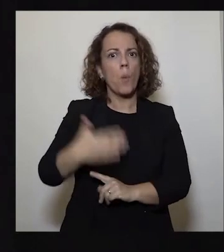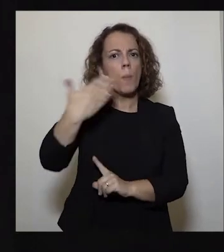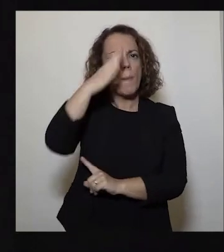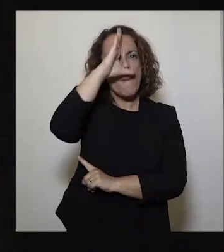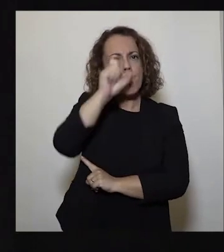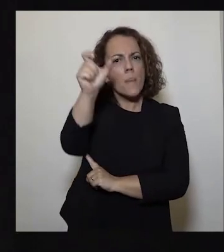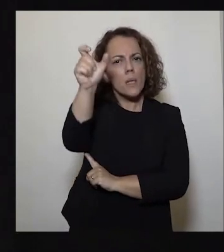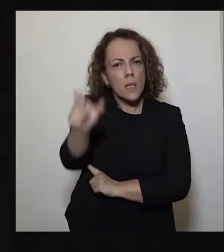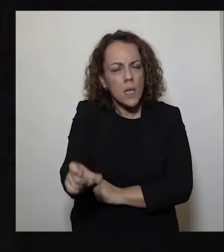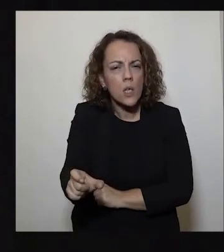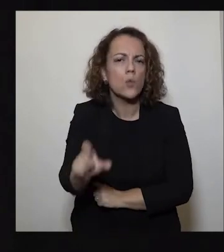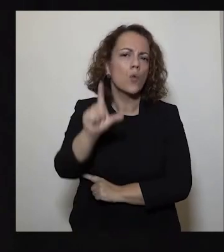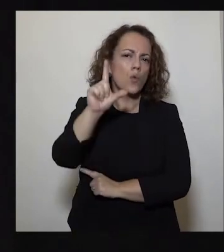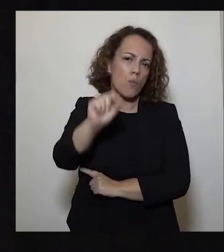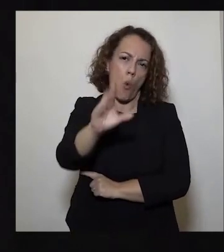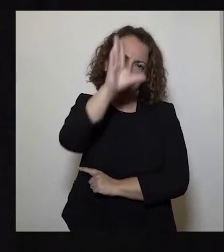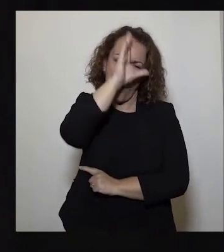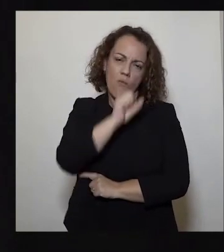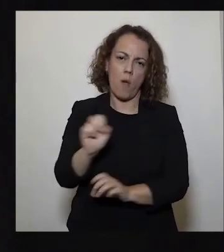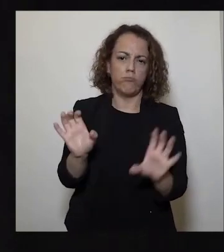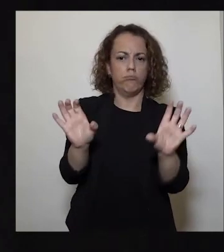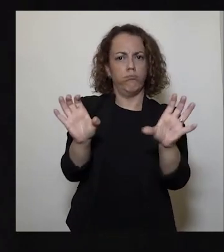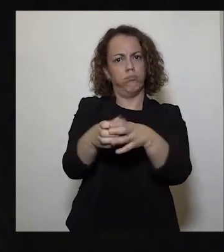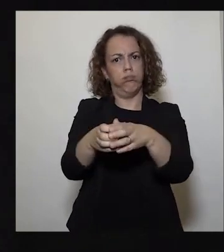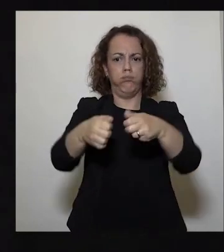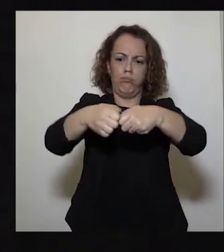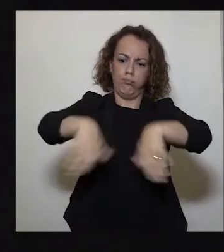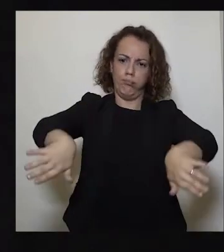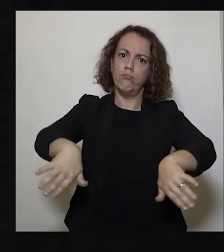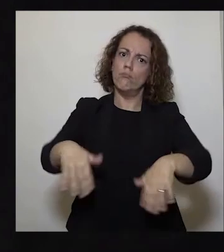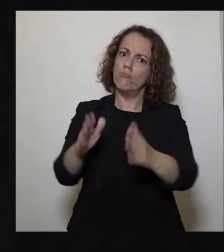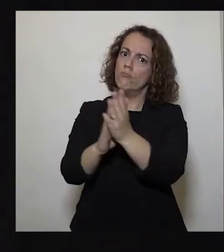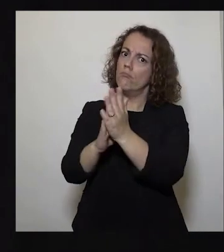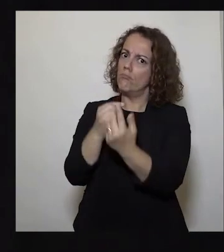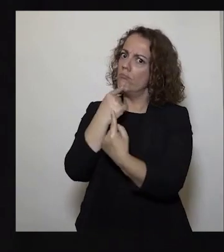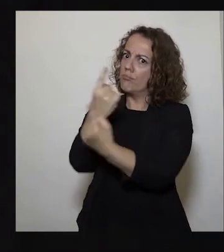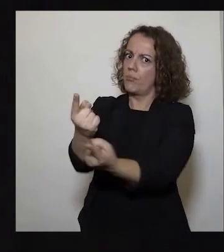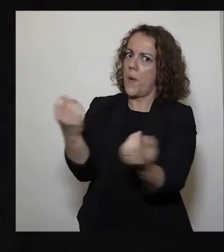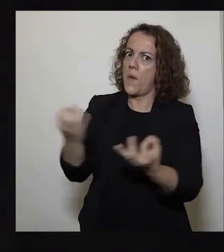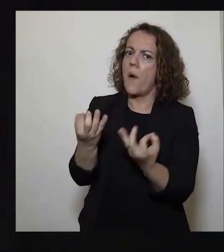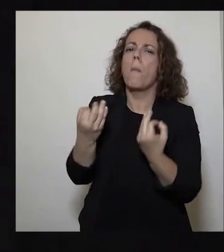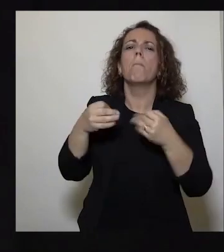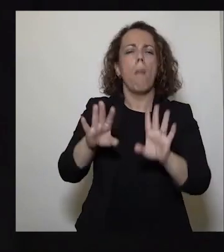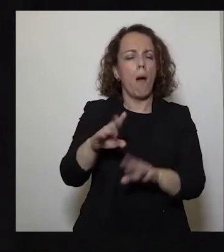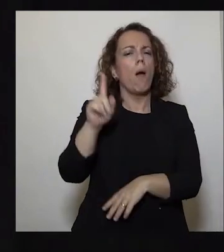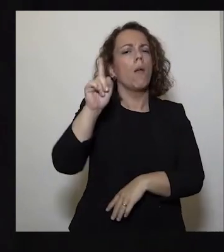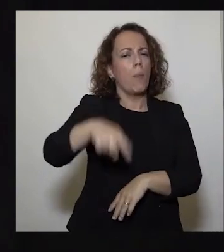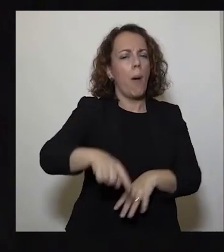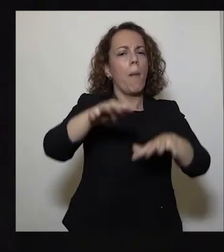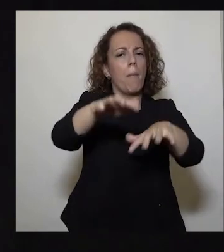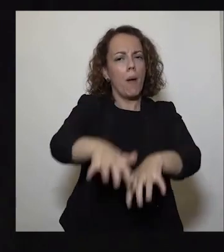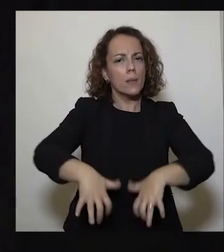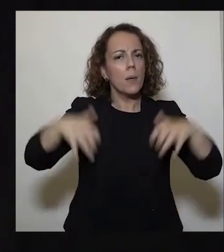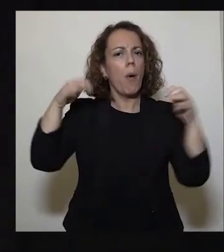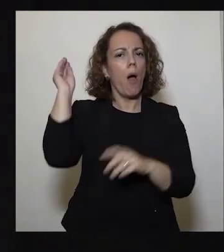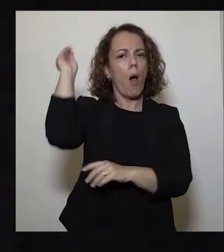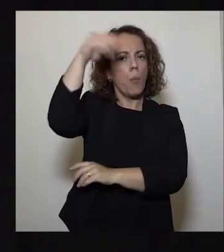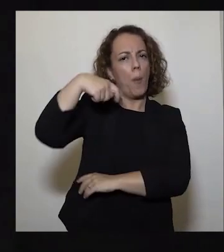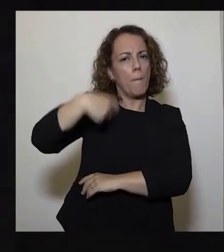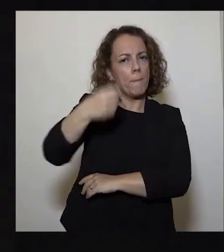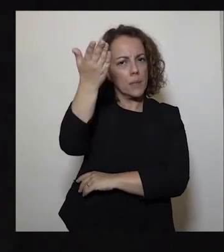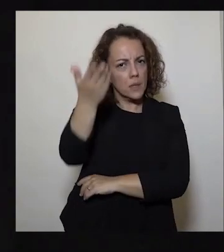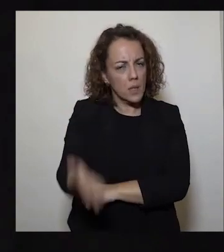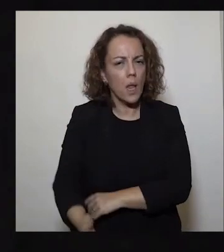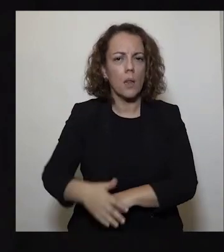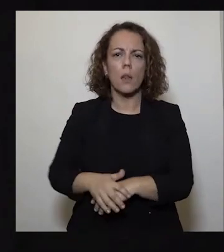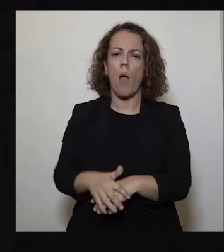-Ministro e com ele o Governo, como é justo reconhecer. Mas também o Presidente da Assembleia da República. A Assembleia da